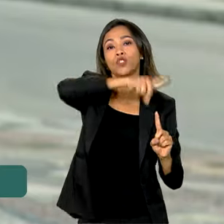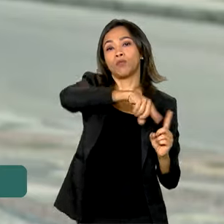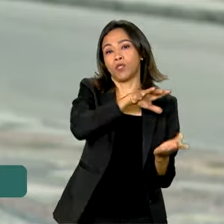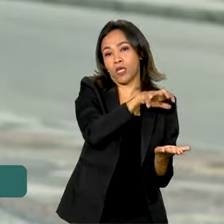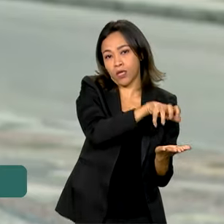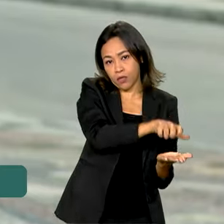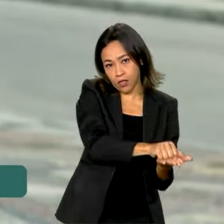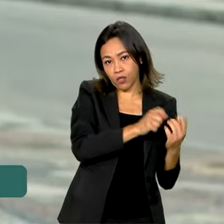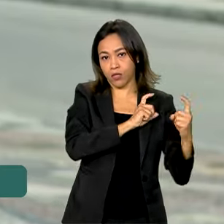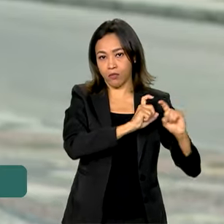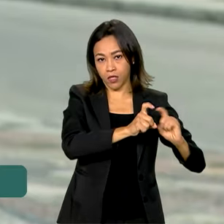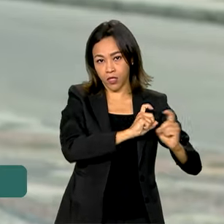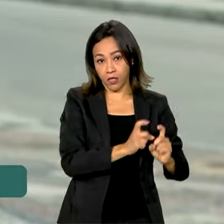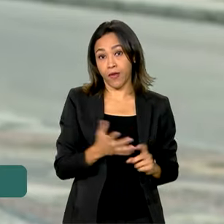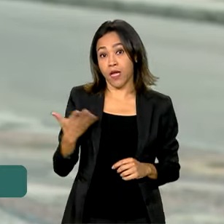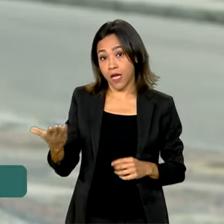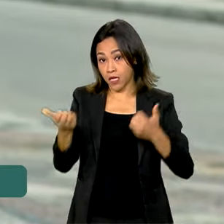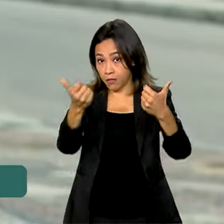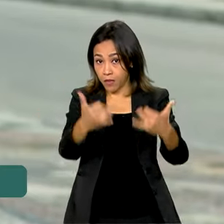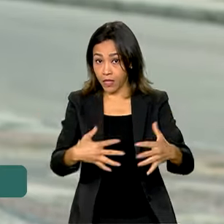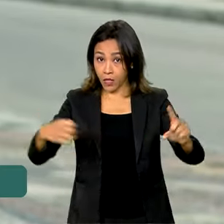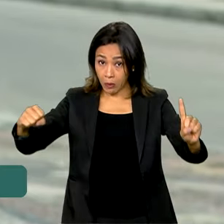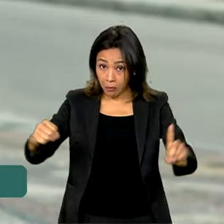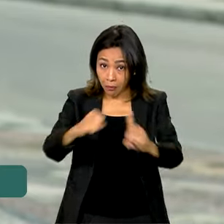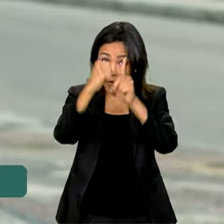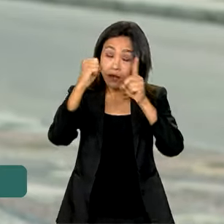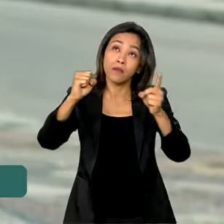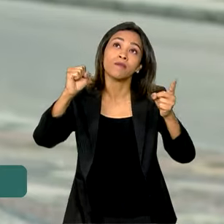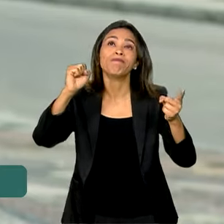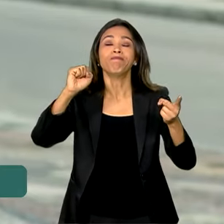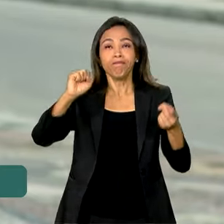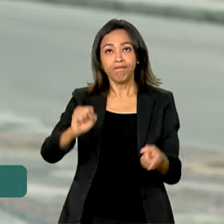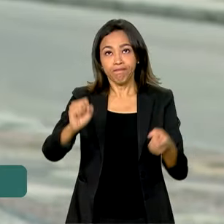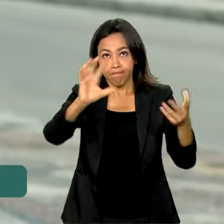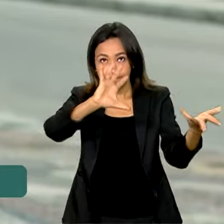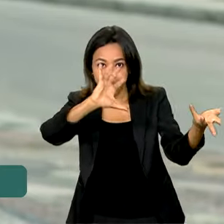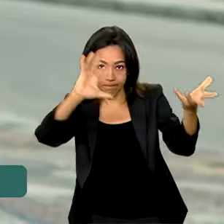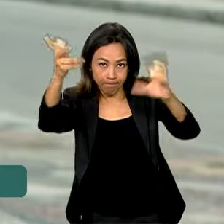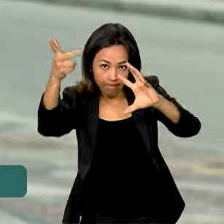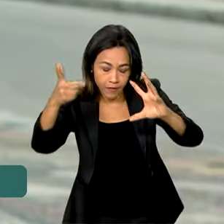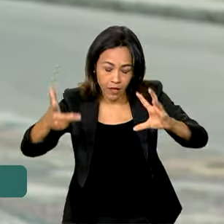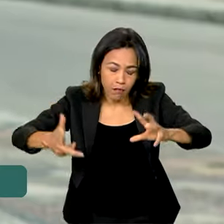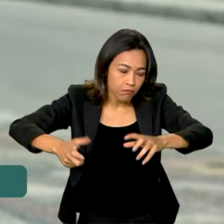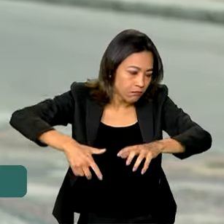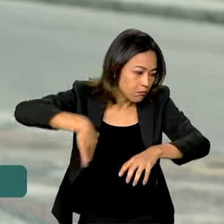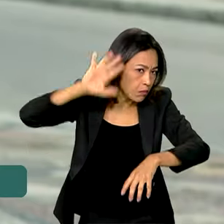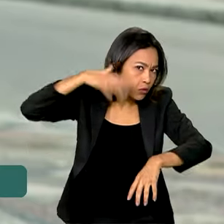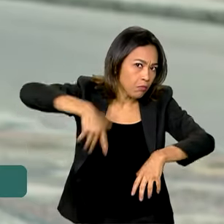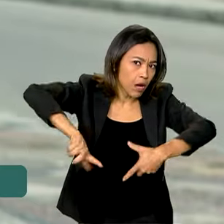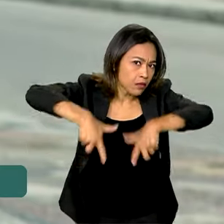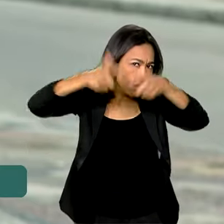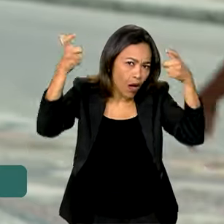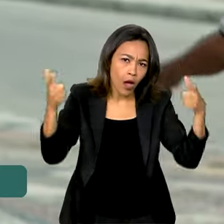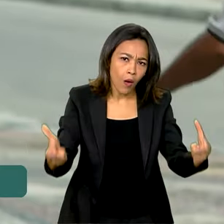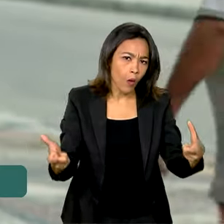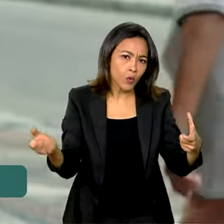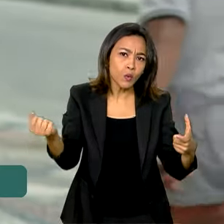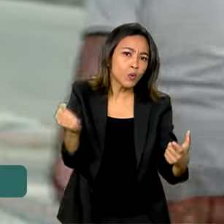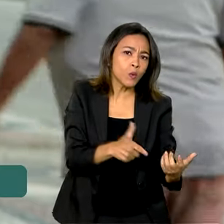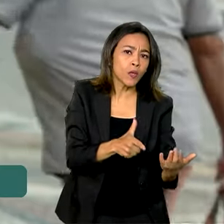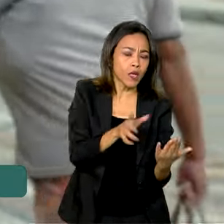pesquisa frisam que o impacto dos eventos climáticos é mais amplo do que o que mostra o estudo. Isso porque, mesmo que não foi atingido